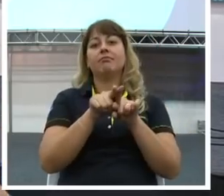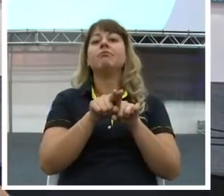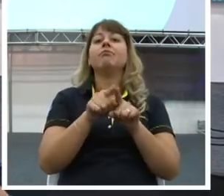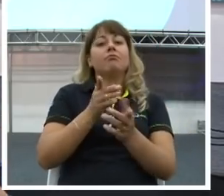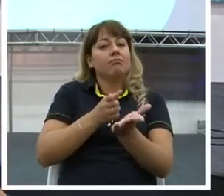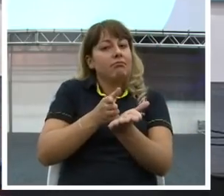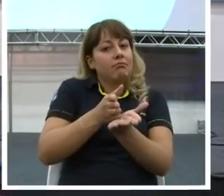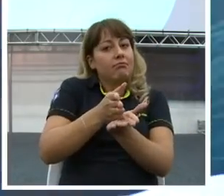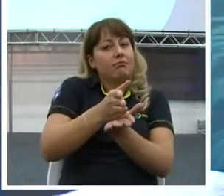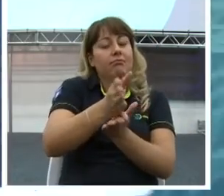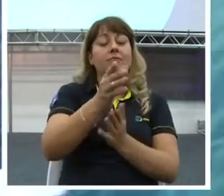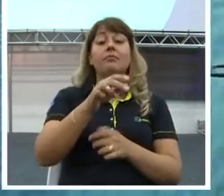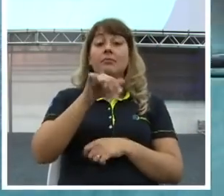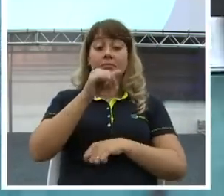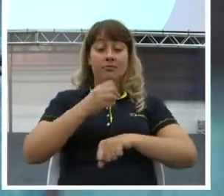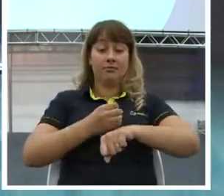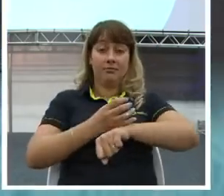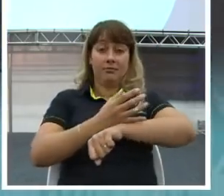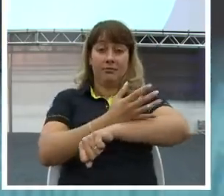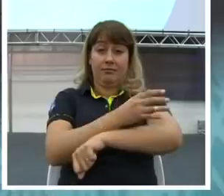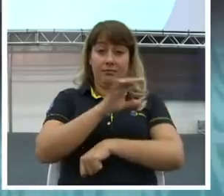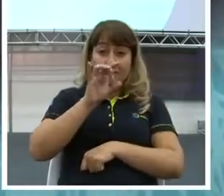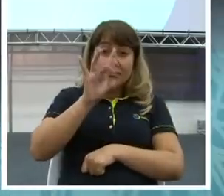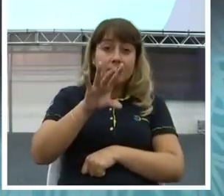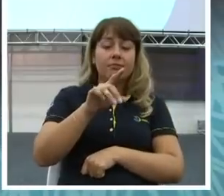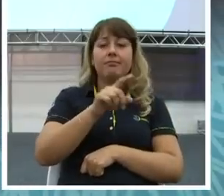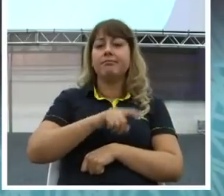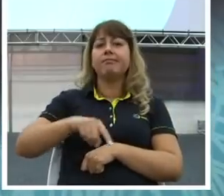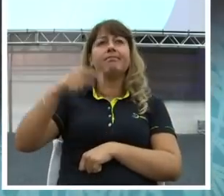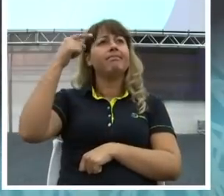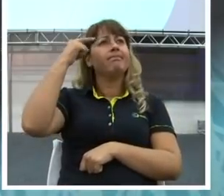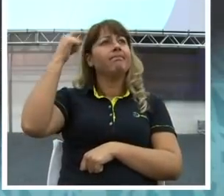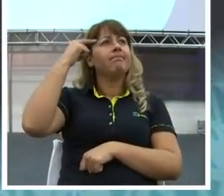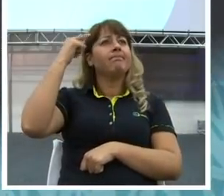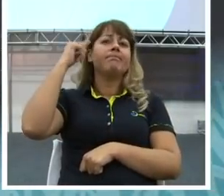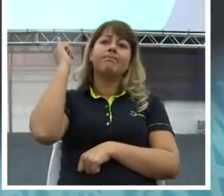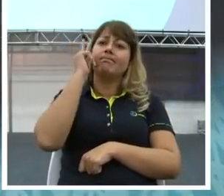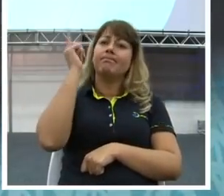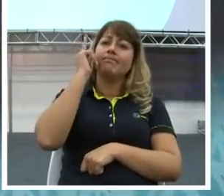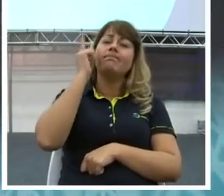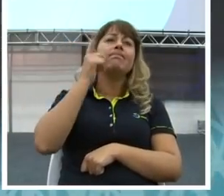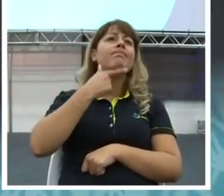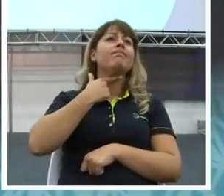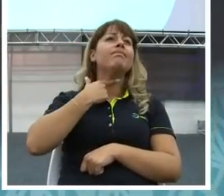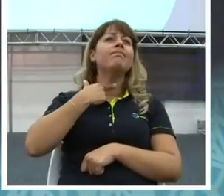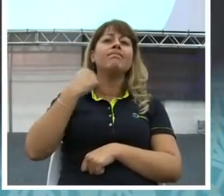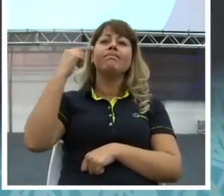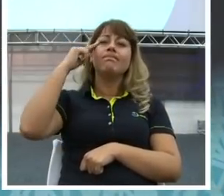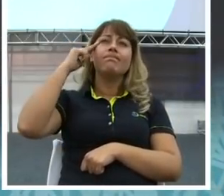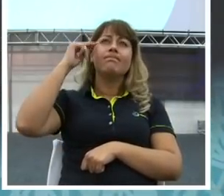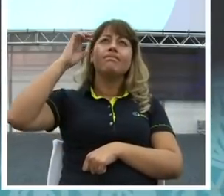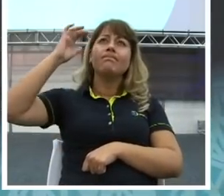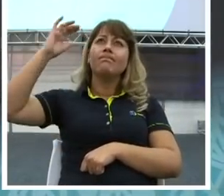só o racional, querido. Você segue essa linha aqui. anda e você chega lá. Mas do lado você vai falar. Uau.